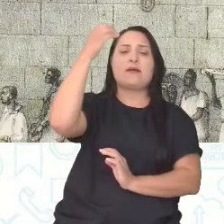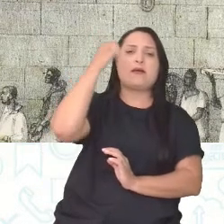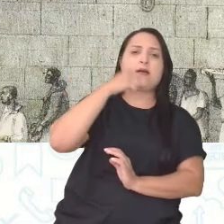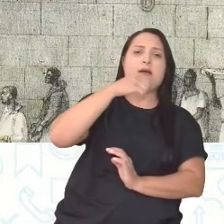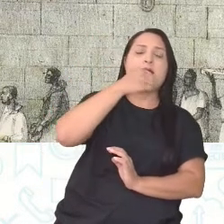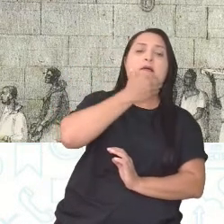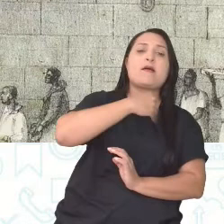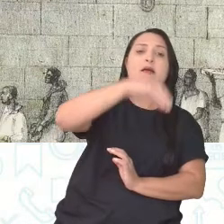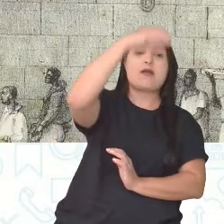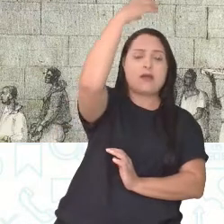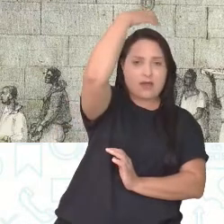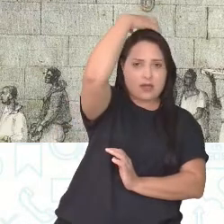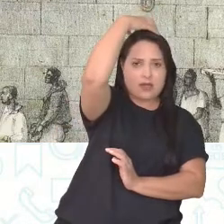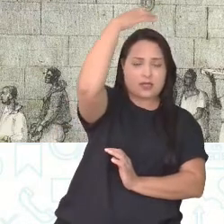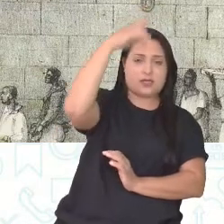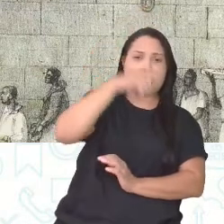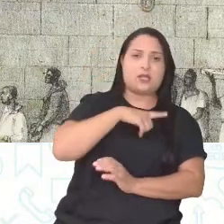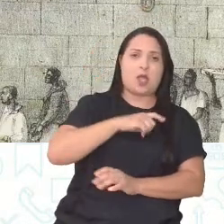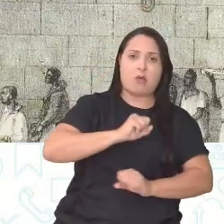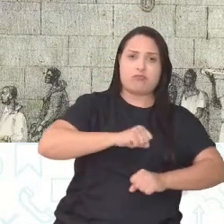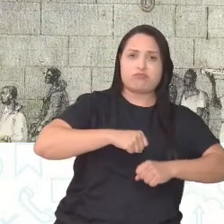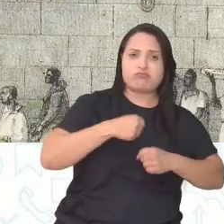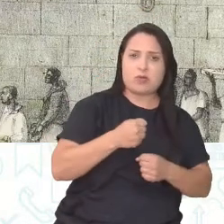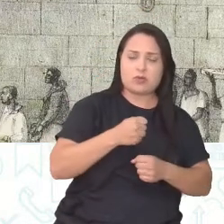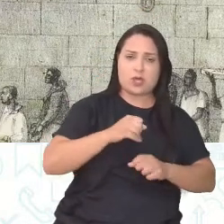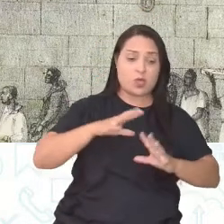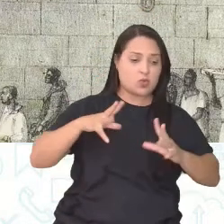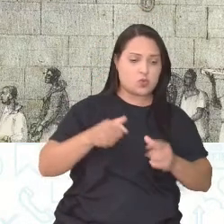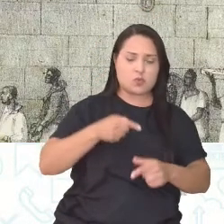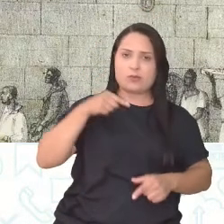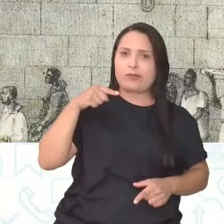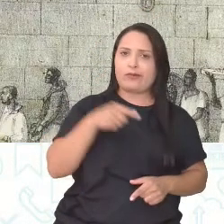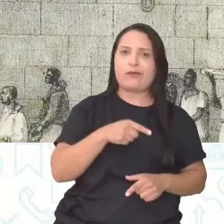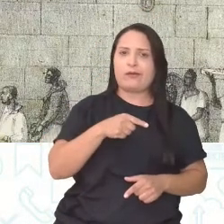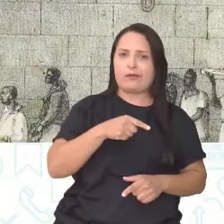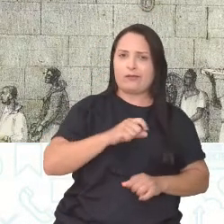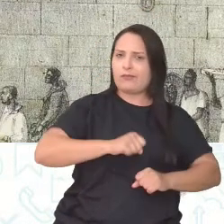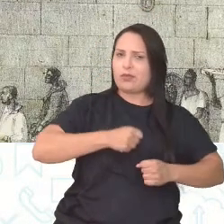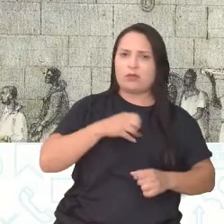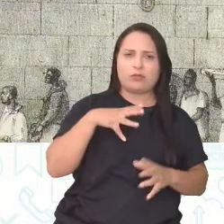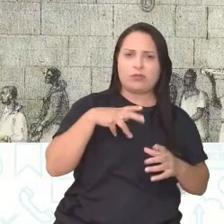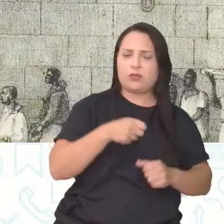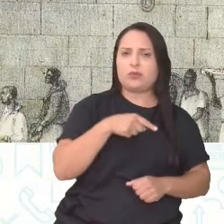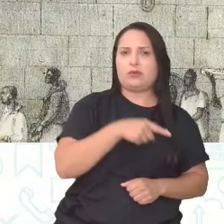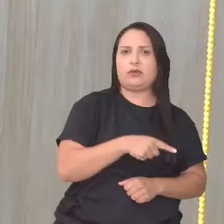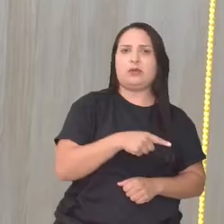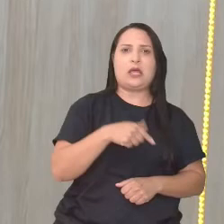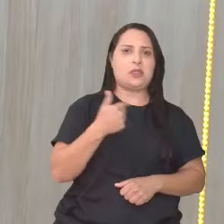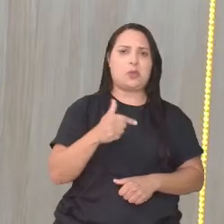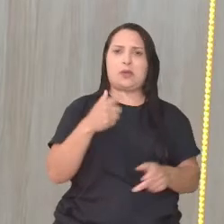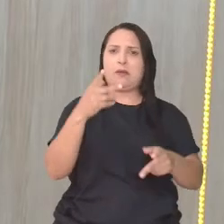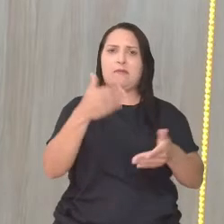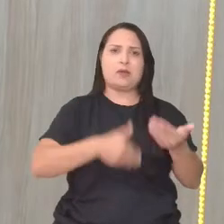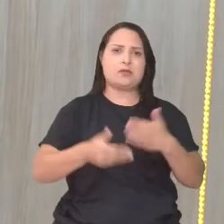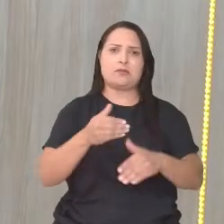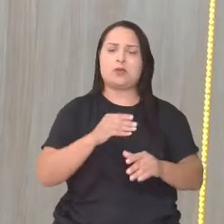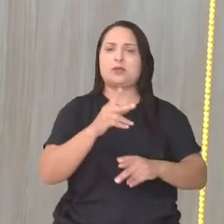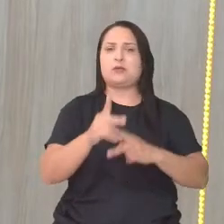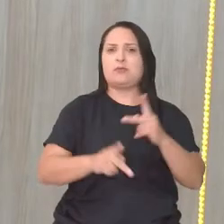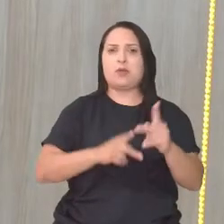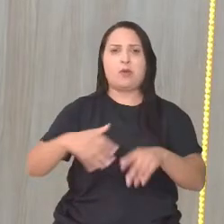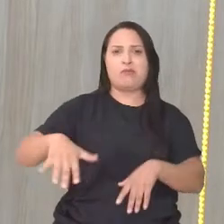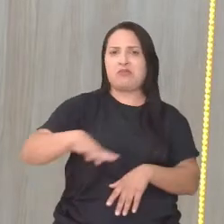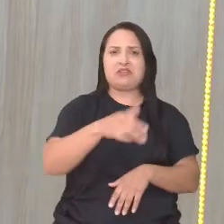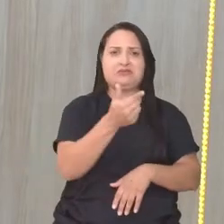poder todo concentrado, absoluto. Certo? Não havia participação popular. Em Portugal,